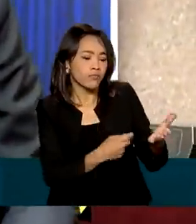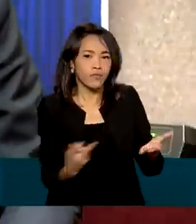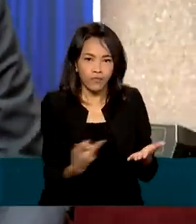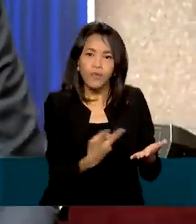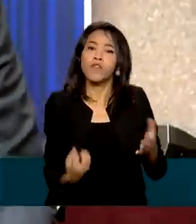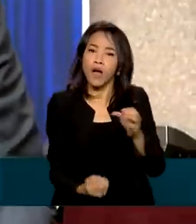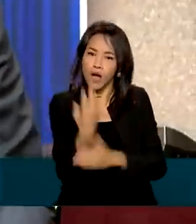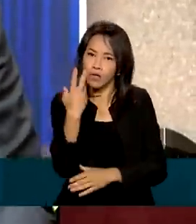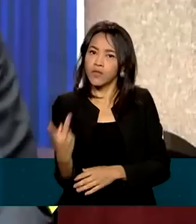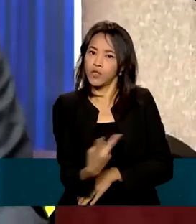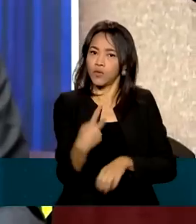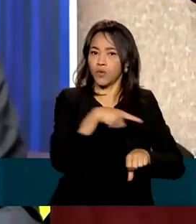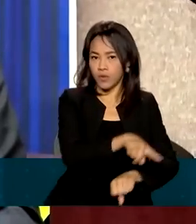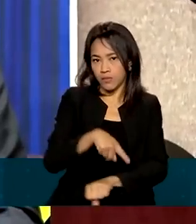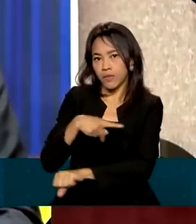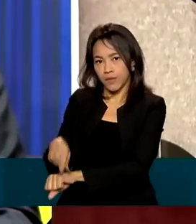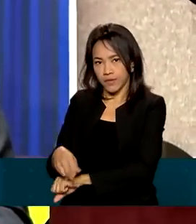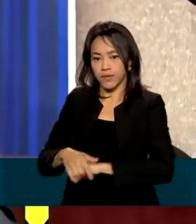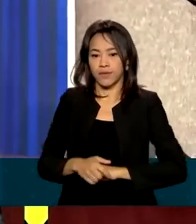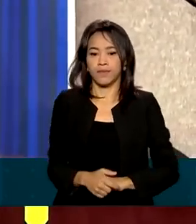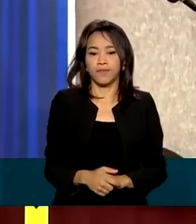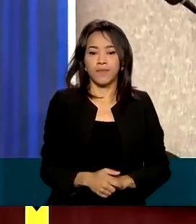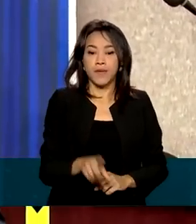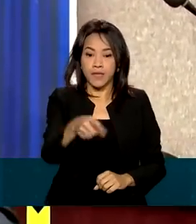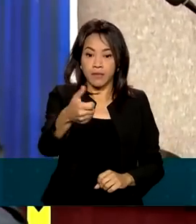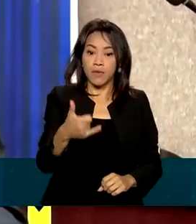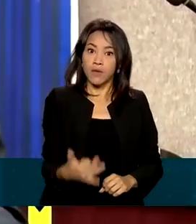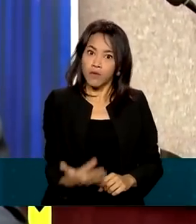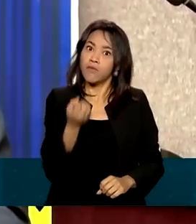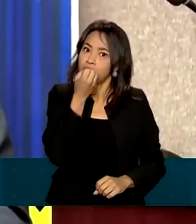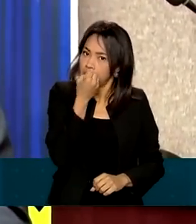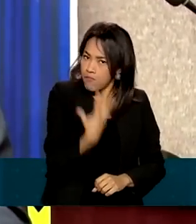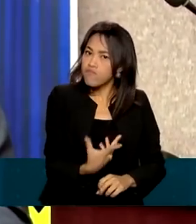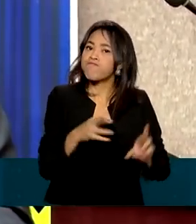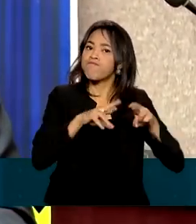entre os dois países. Foi uma reunião bastante produtiva.